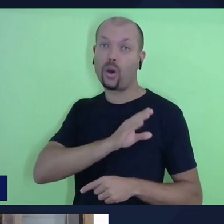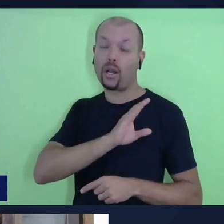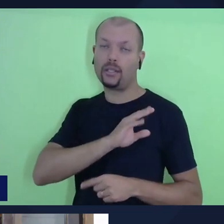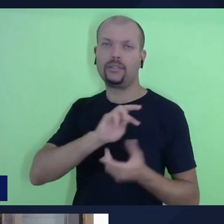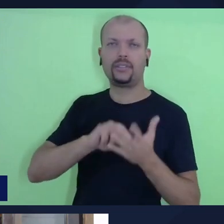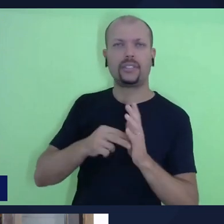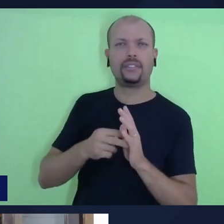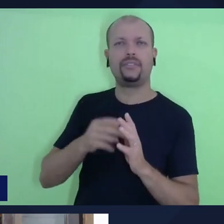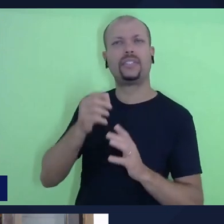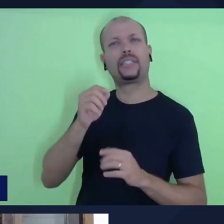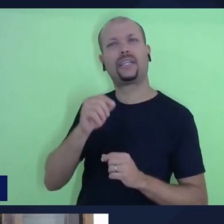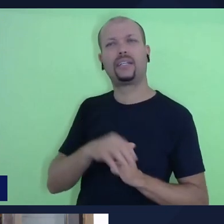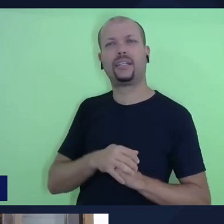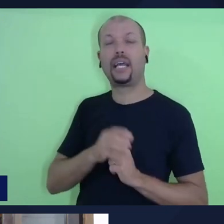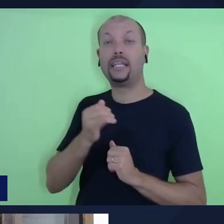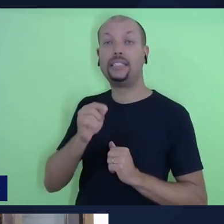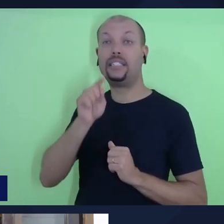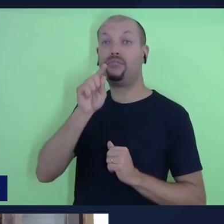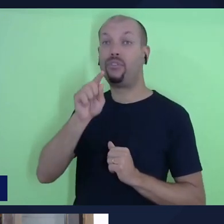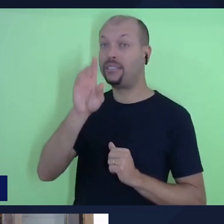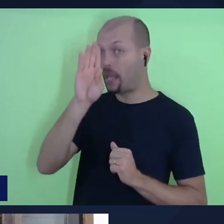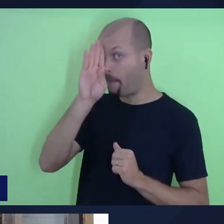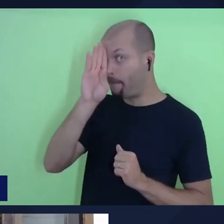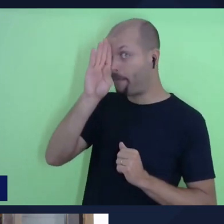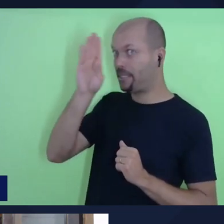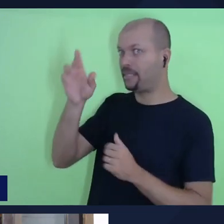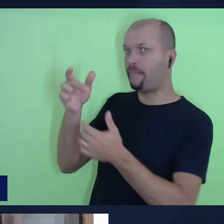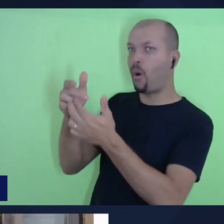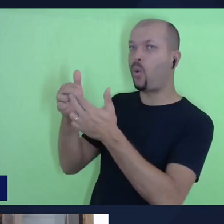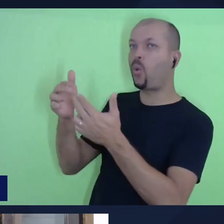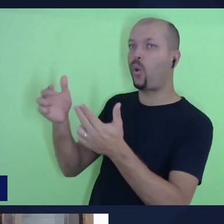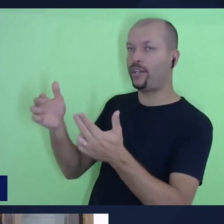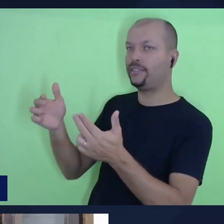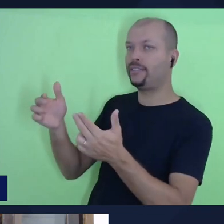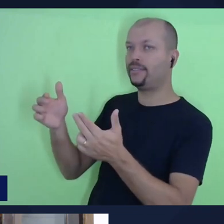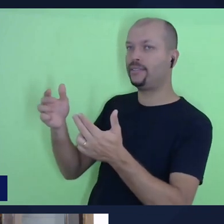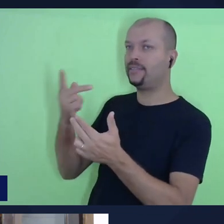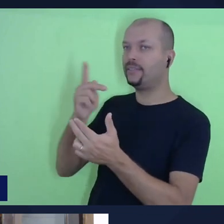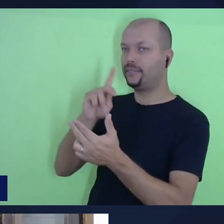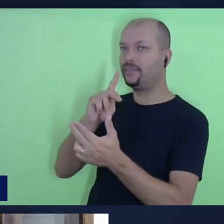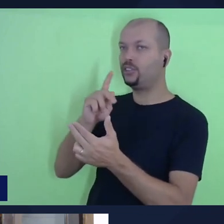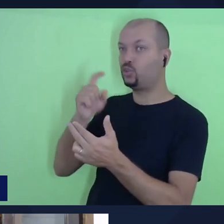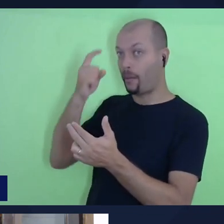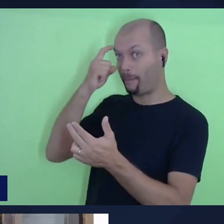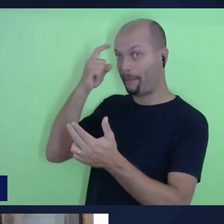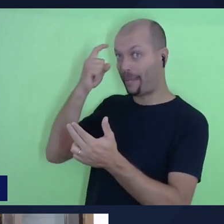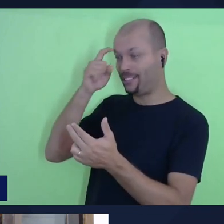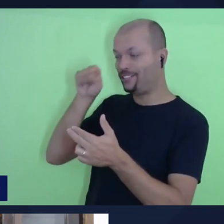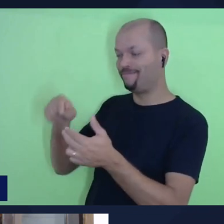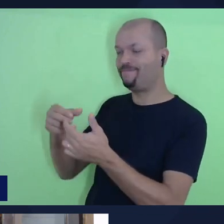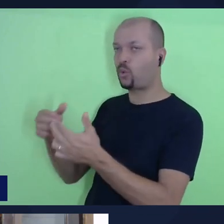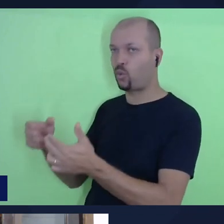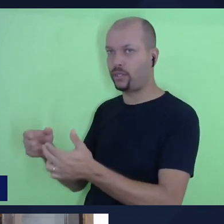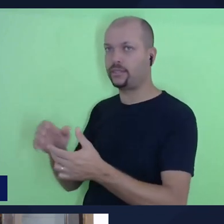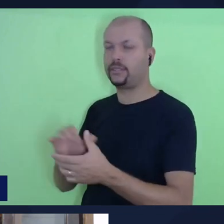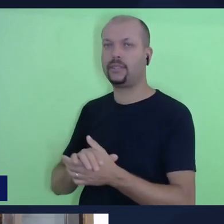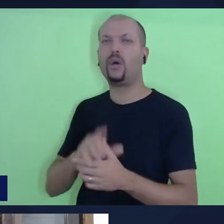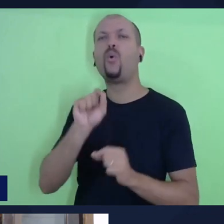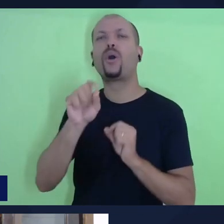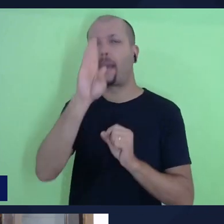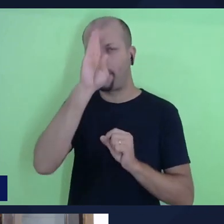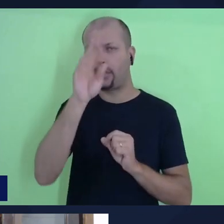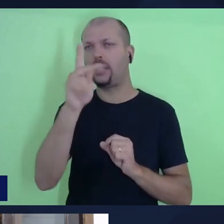acredito que esse seja o texto-chave para a gente entender o que Jesus está querendo dizer com relação à prioridade. Ele quer dizer assim,